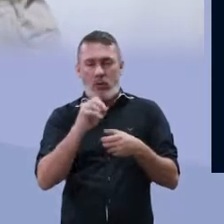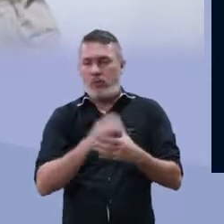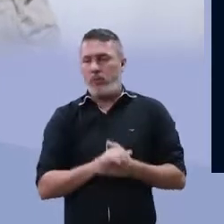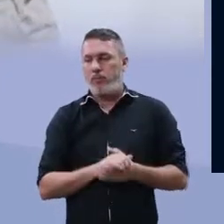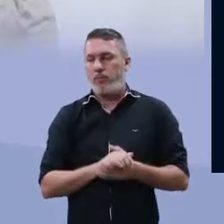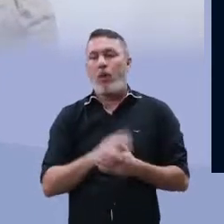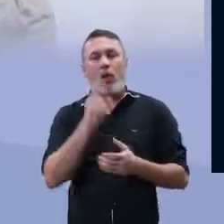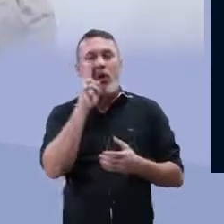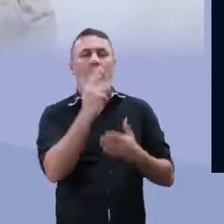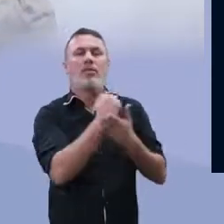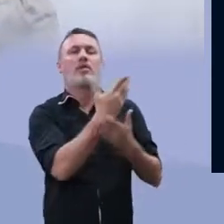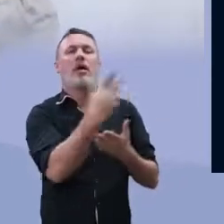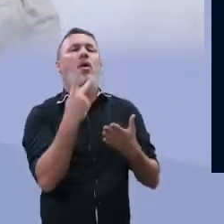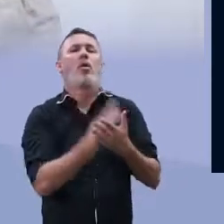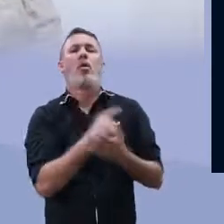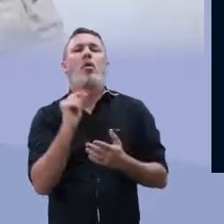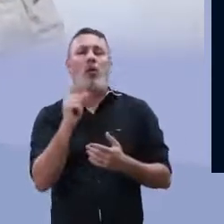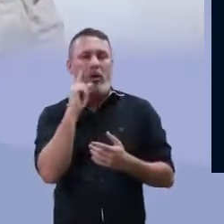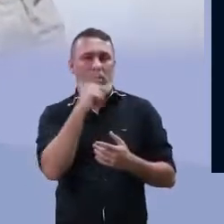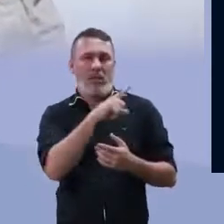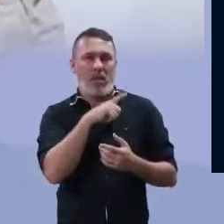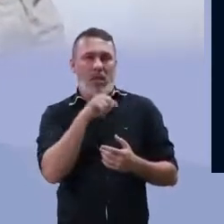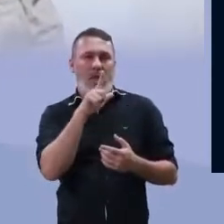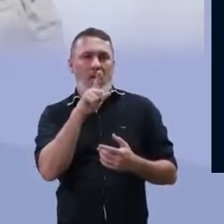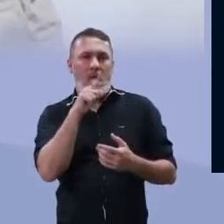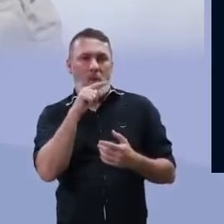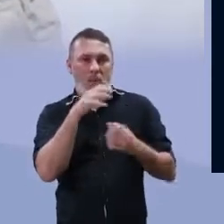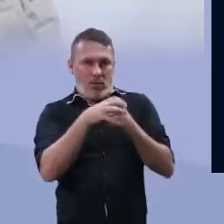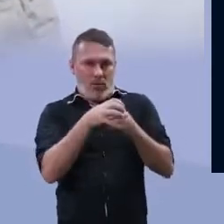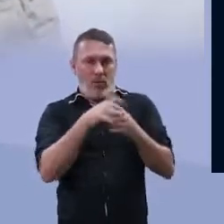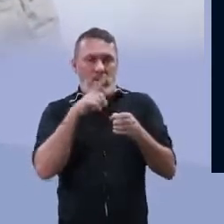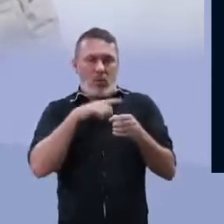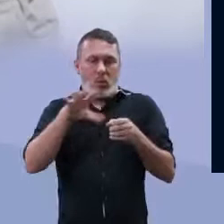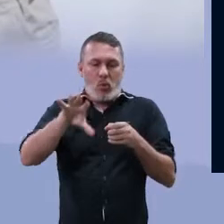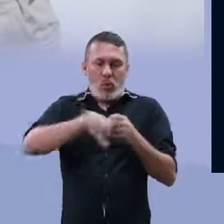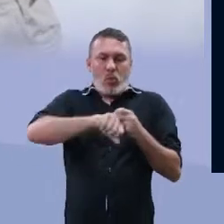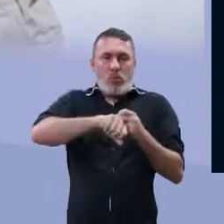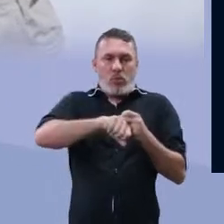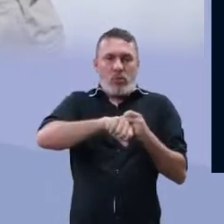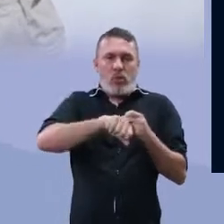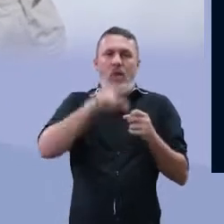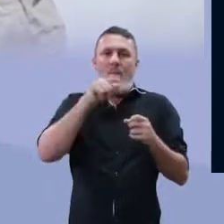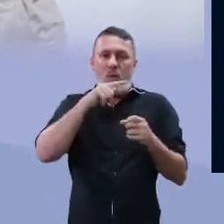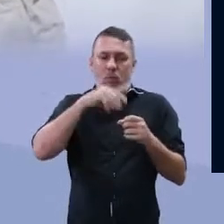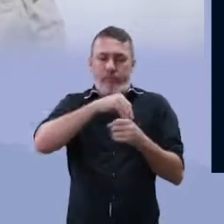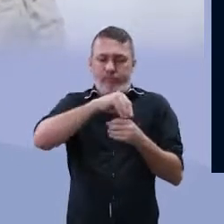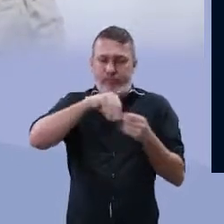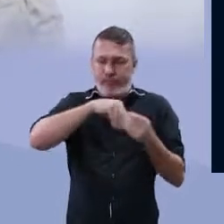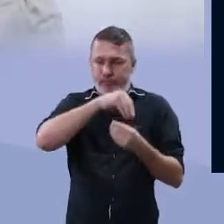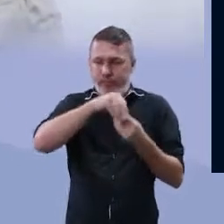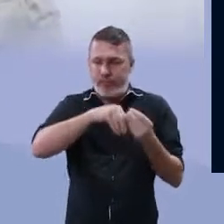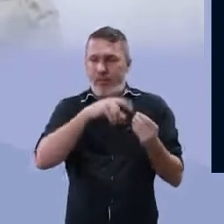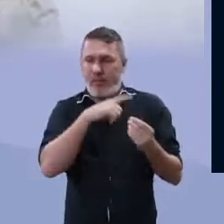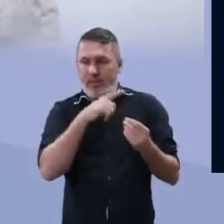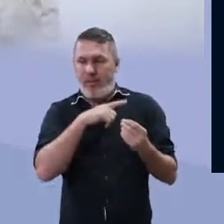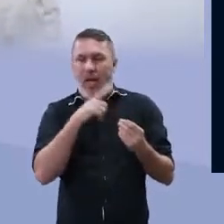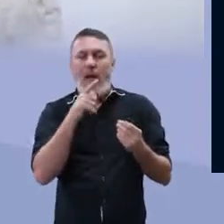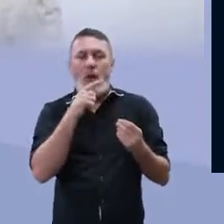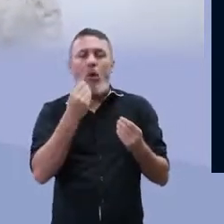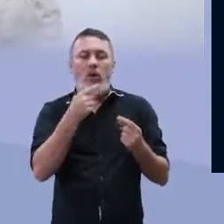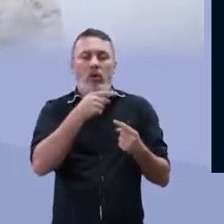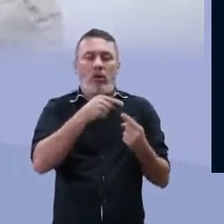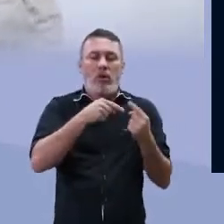Então, olha só o que acontece no caso desses vaculos. A água, ela entra na célula do protozoário, através dele na